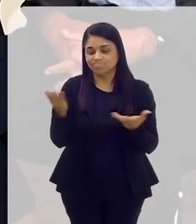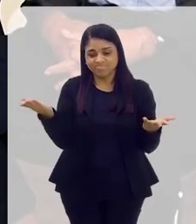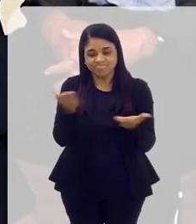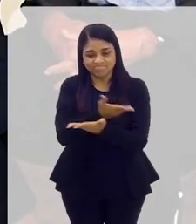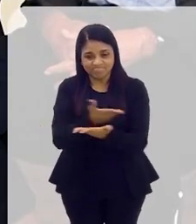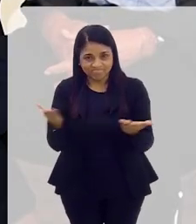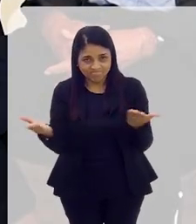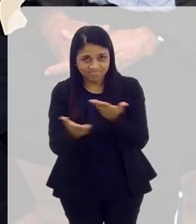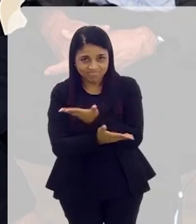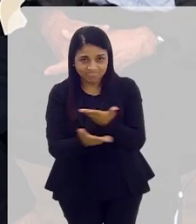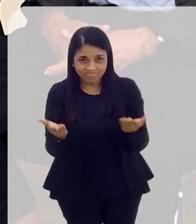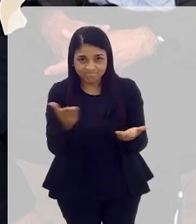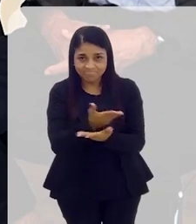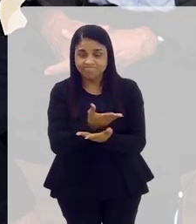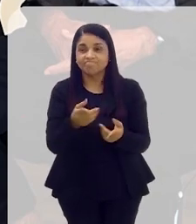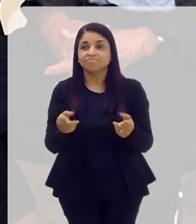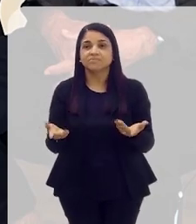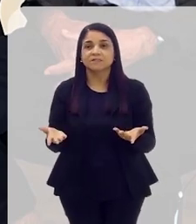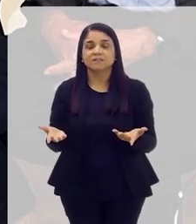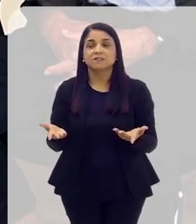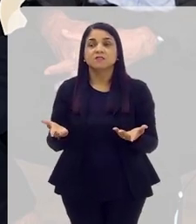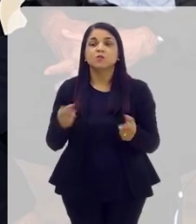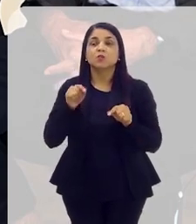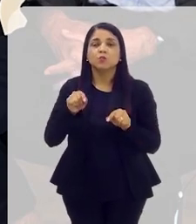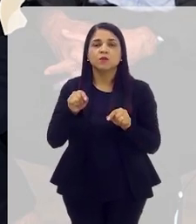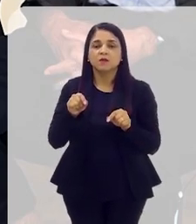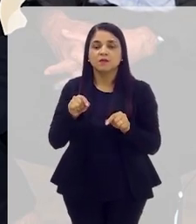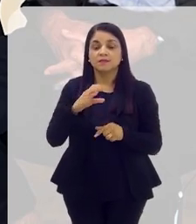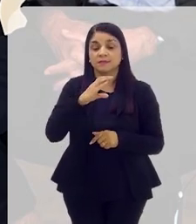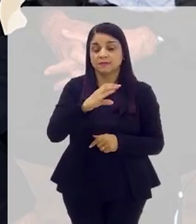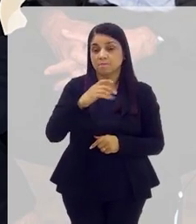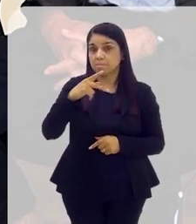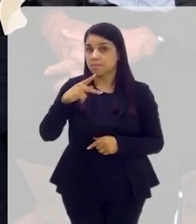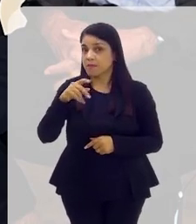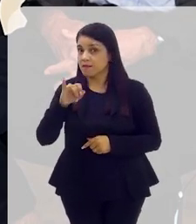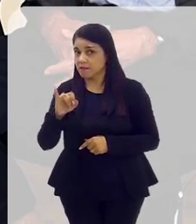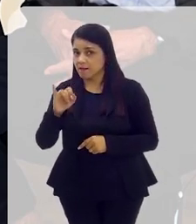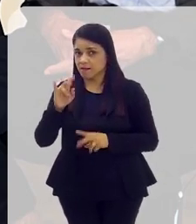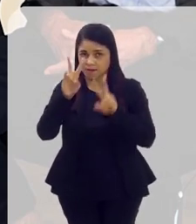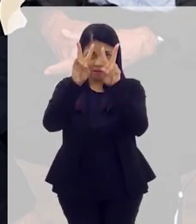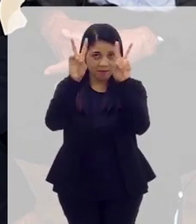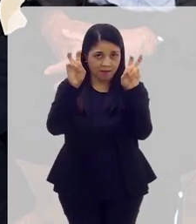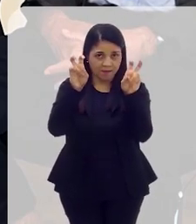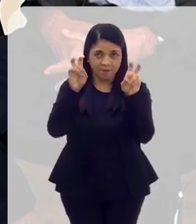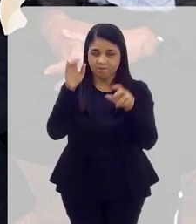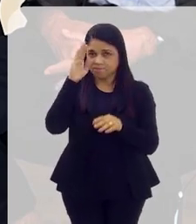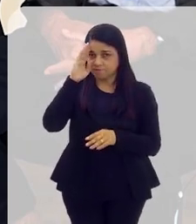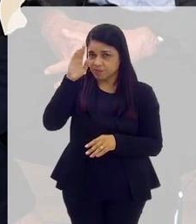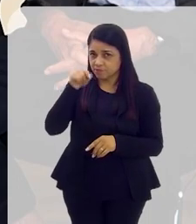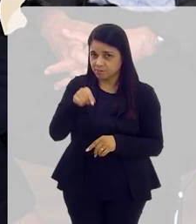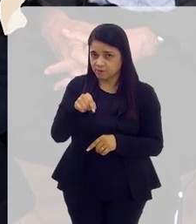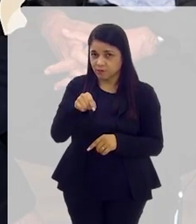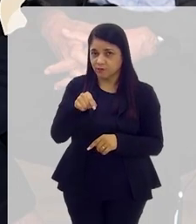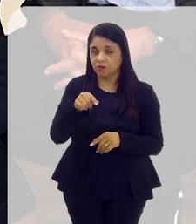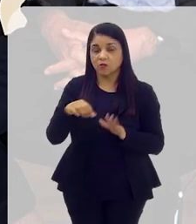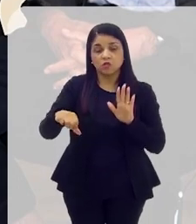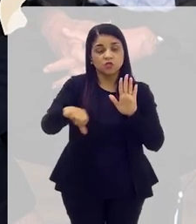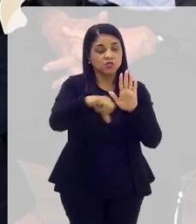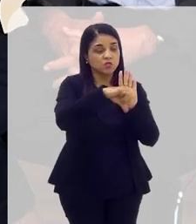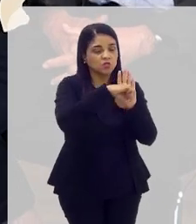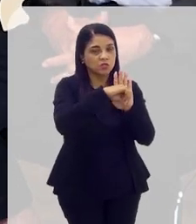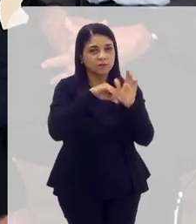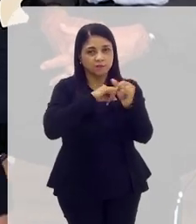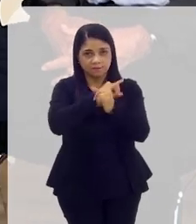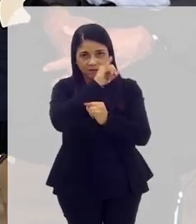interação, integração, e aí pegando especificamente a questão da CPI, deputado, trazendo aí a discussão